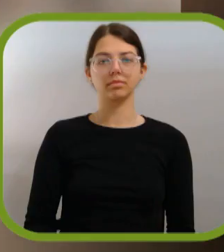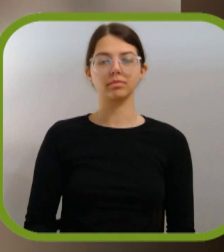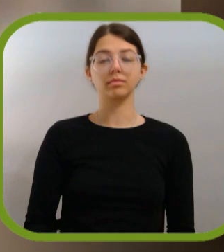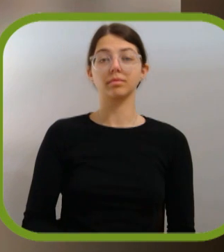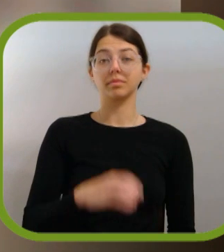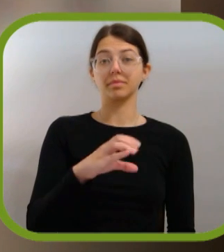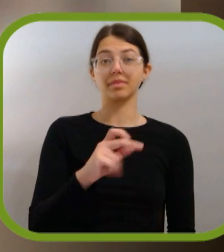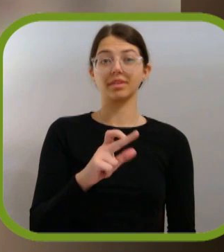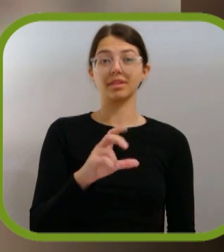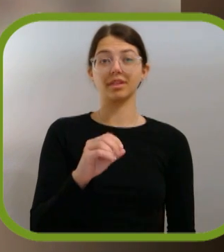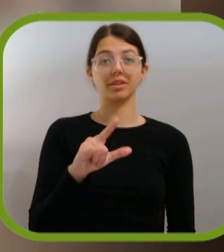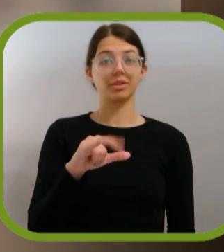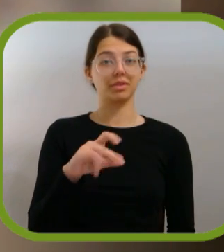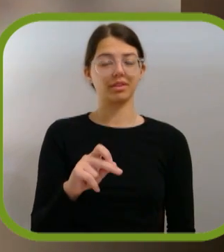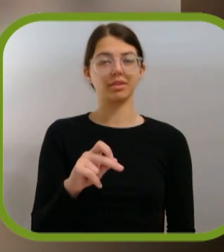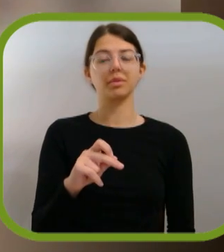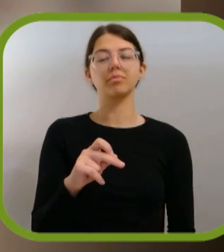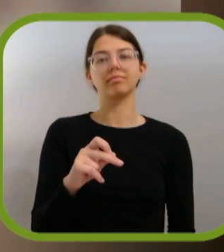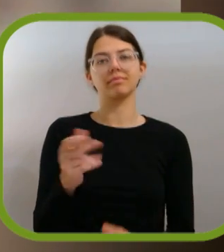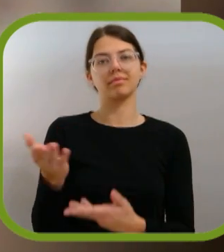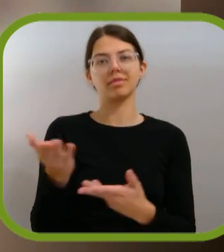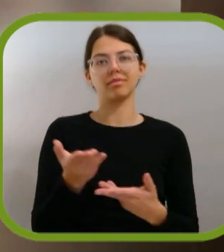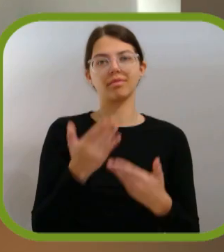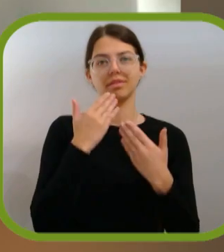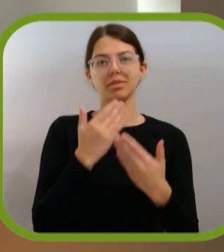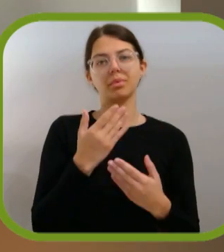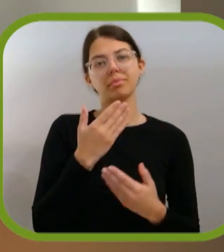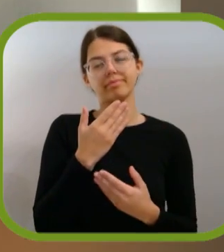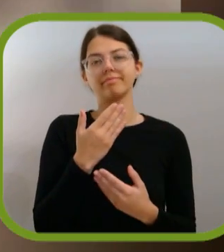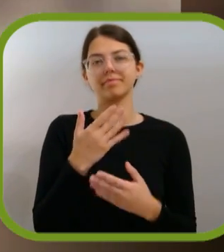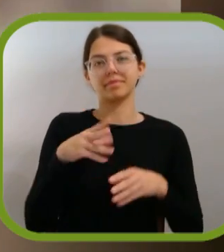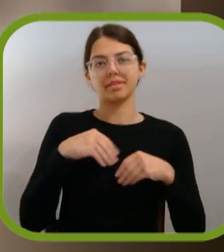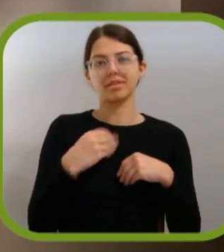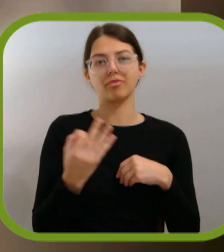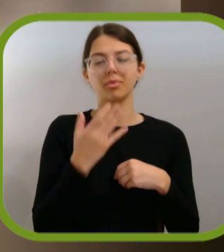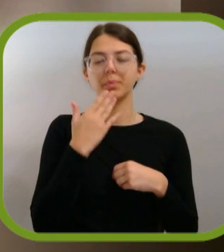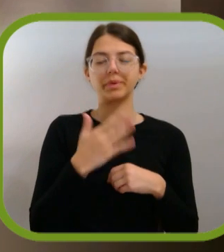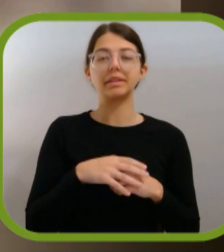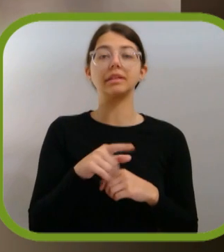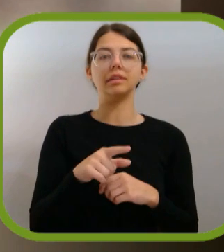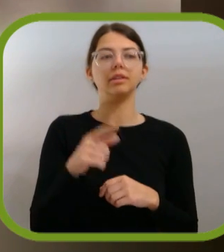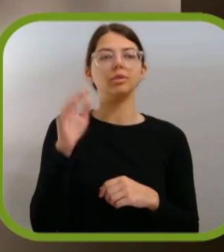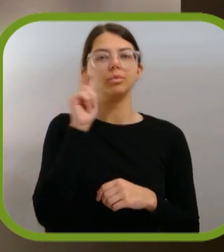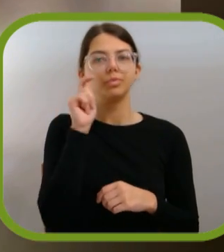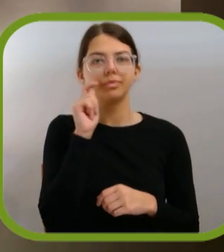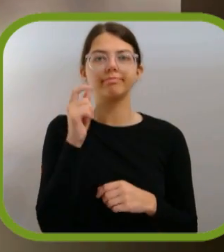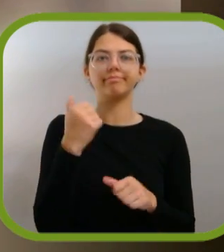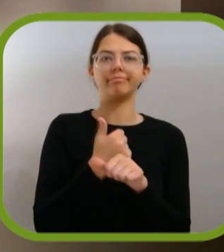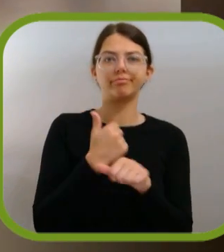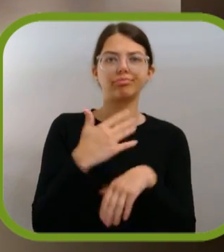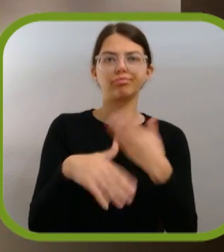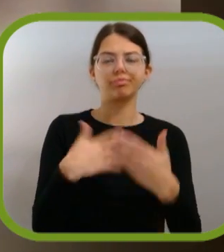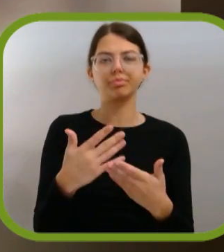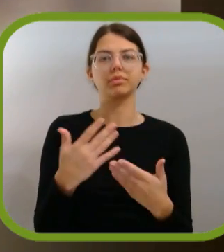Carolina, obrigada por teres aceitado o nosso convite. O turismo, ainda que dinamizadora económica, é uma das